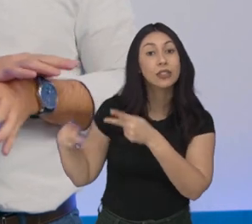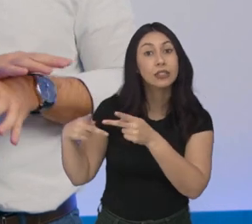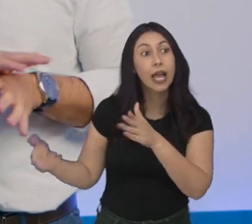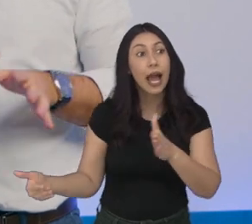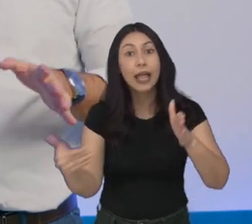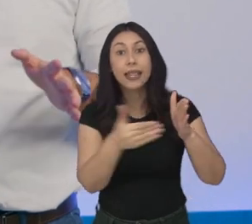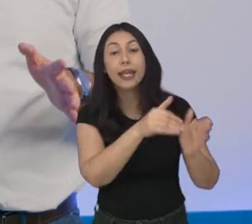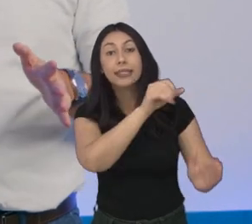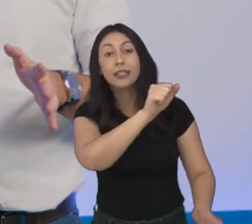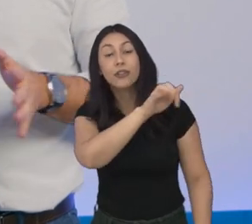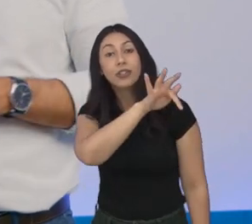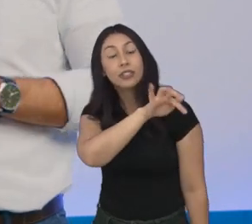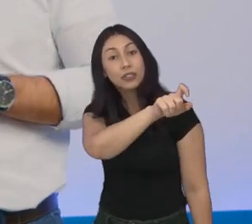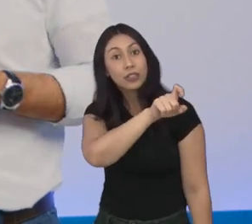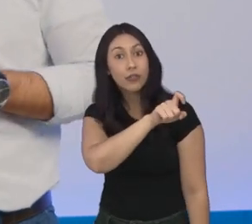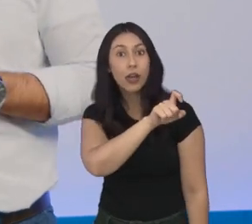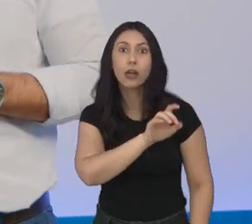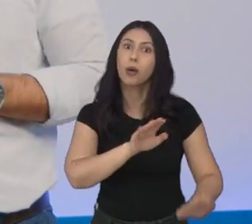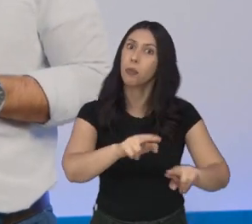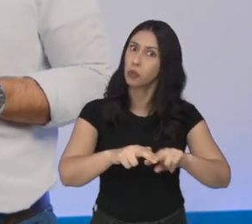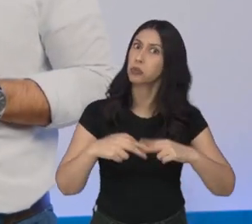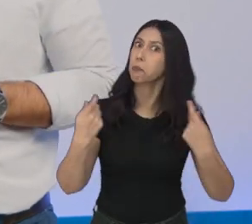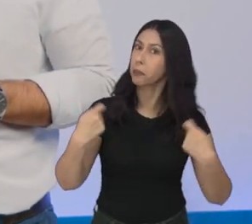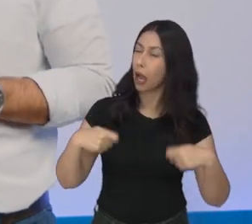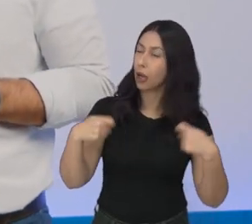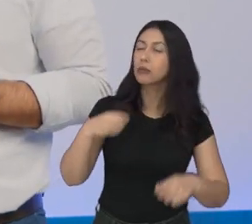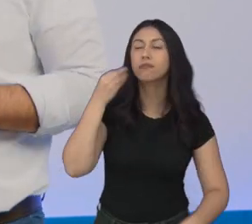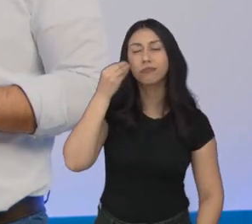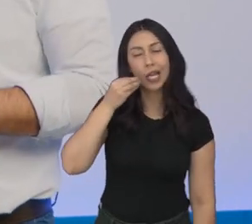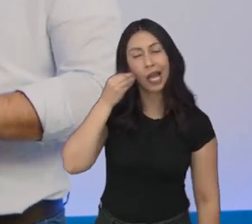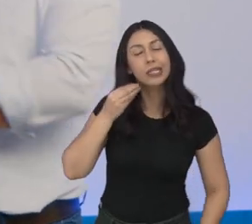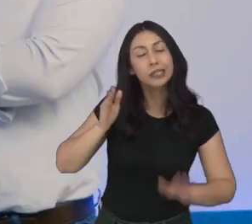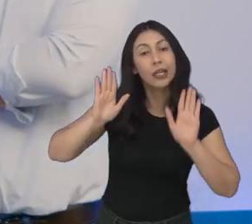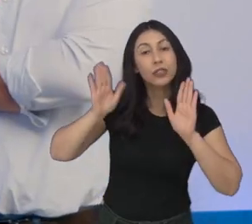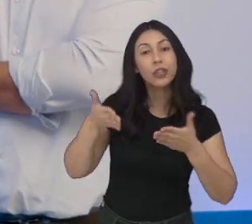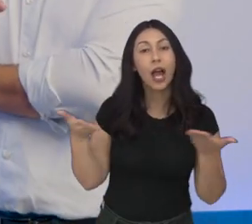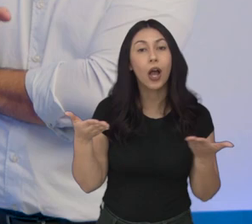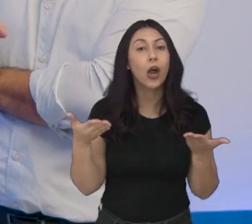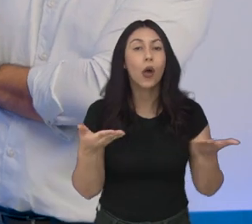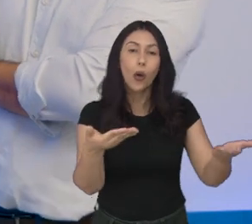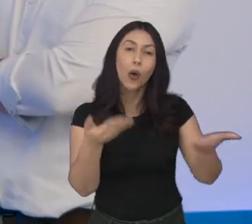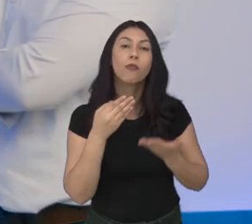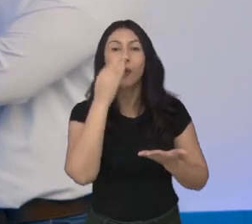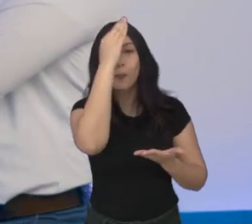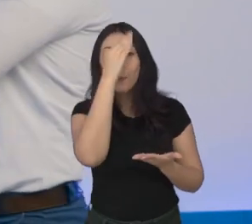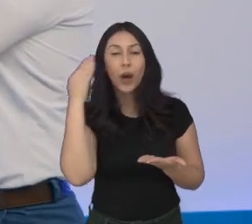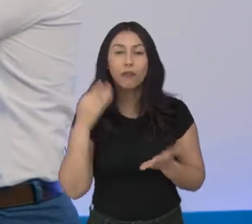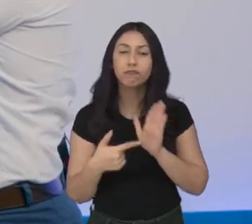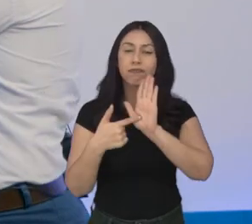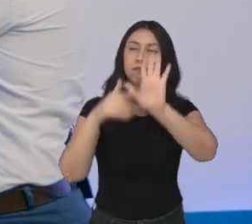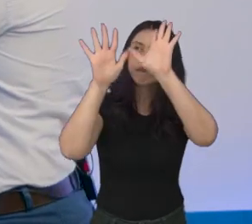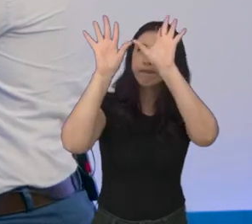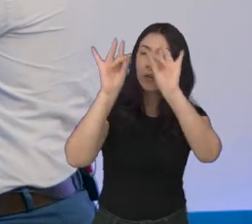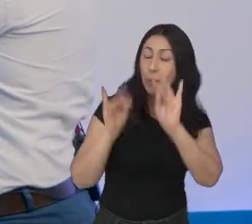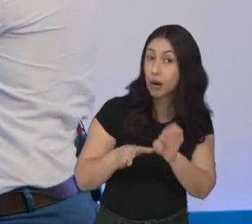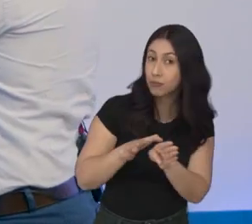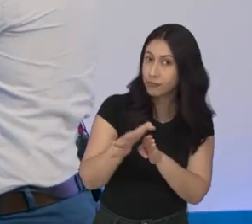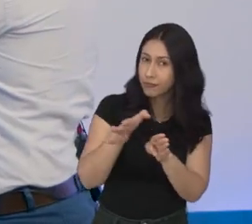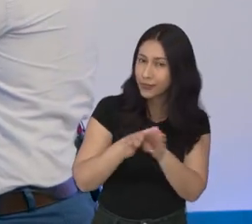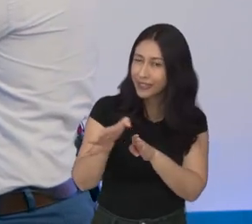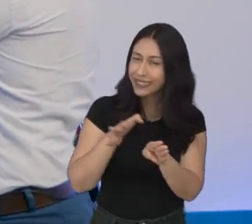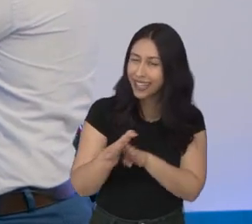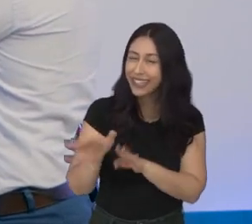e vai até São Francisco Xavier. Então tem que ter experiência, viu? Eu chamo agora o repórter Marvin Pinho, que vai trazer todos os detalhes e